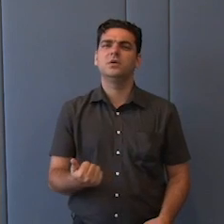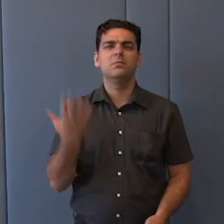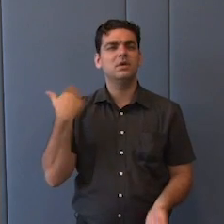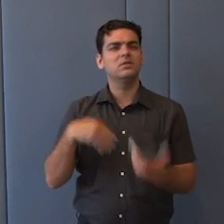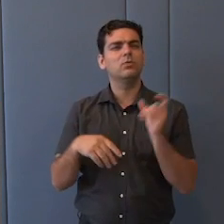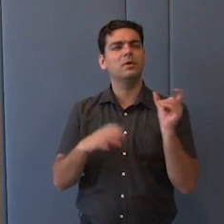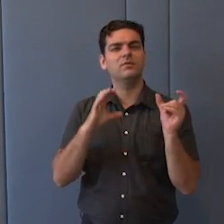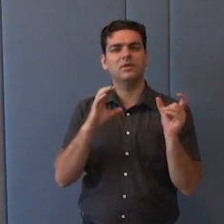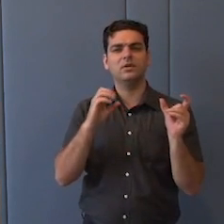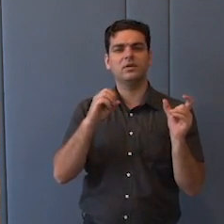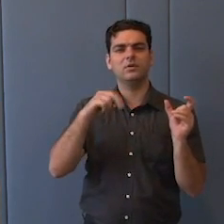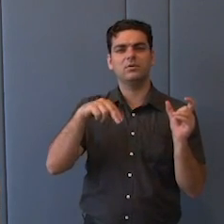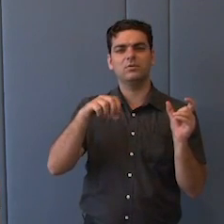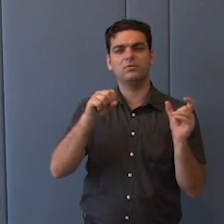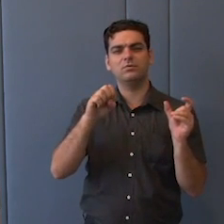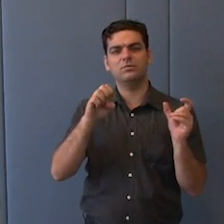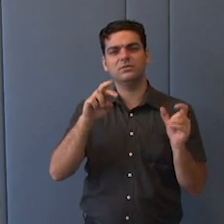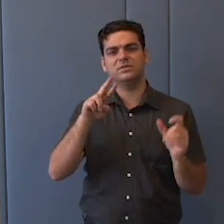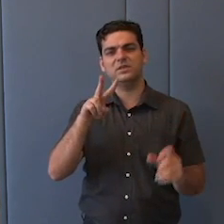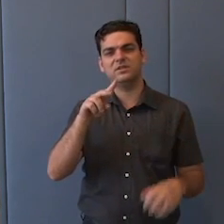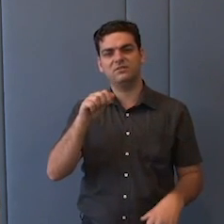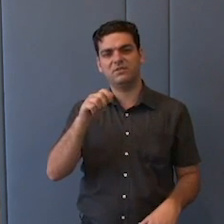pejorativa, não tem por que ser,